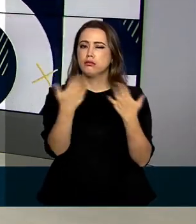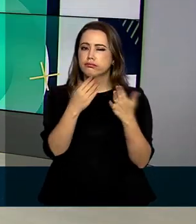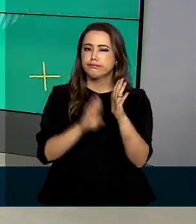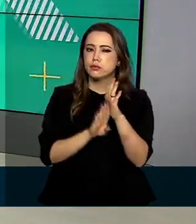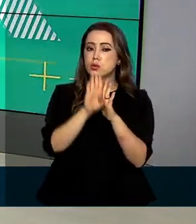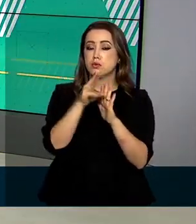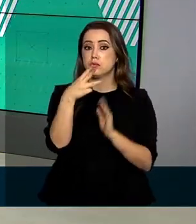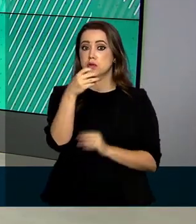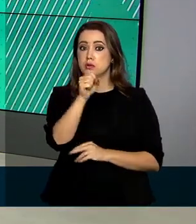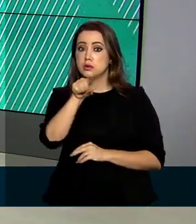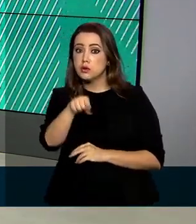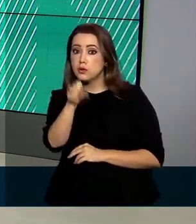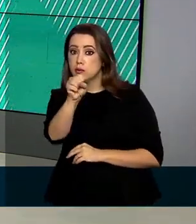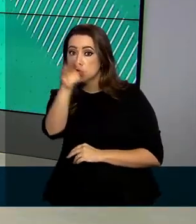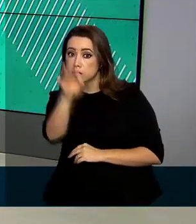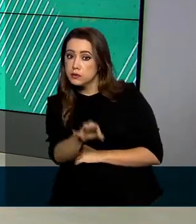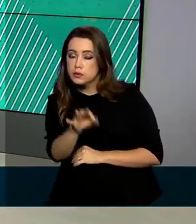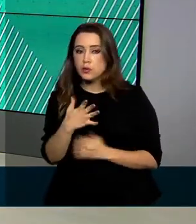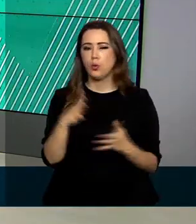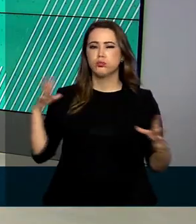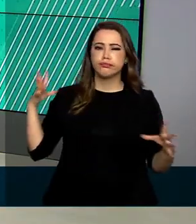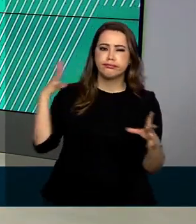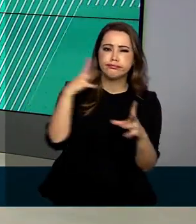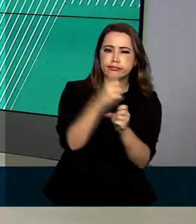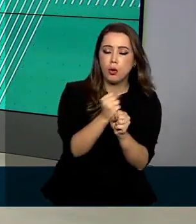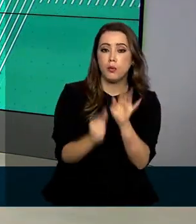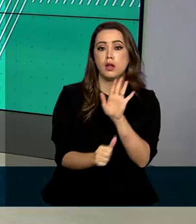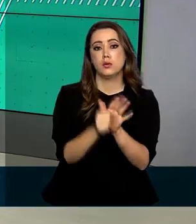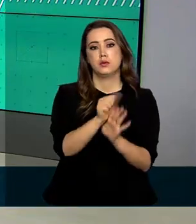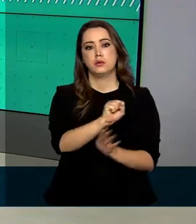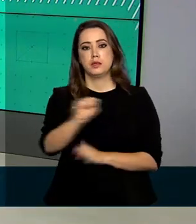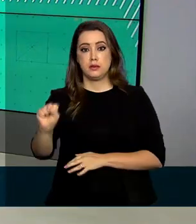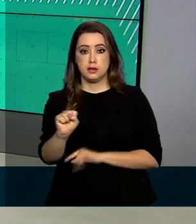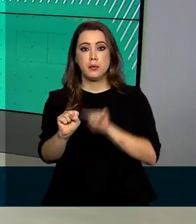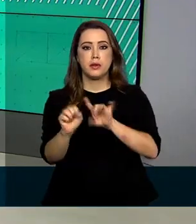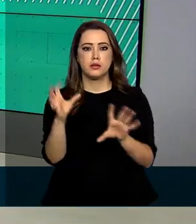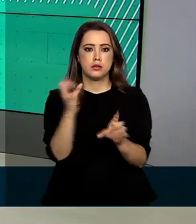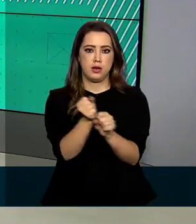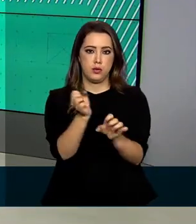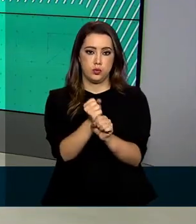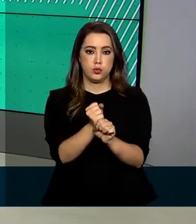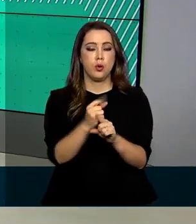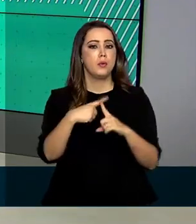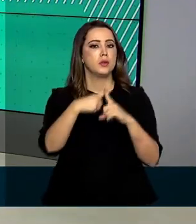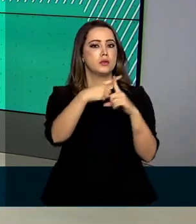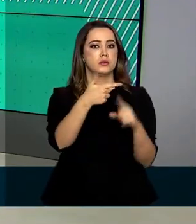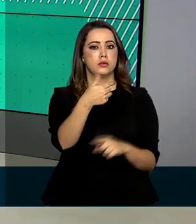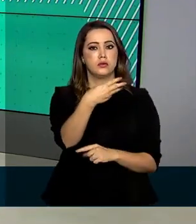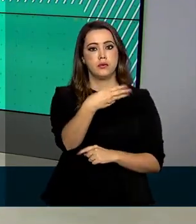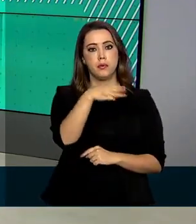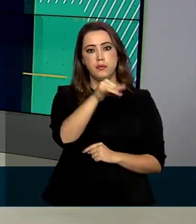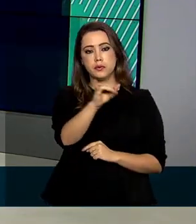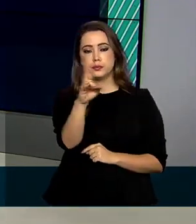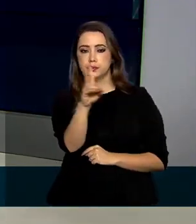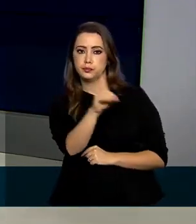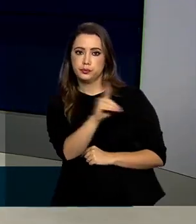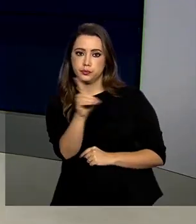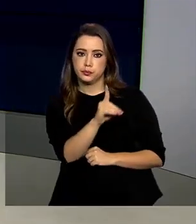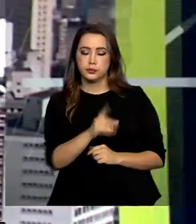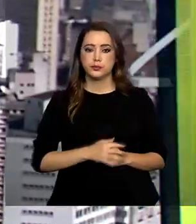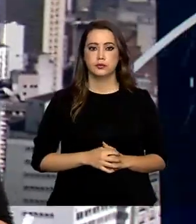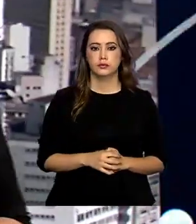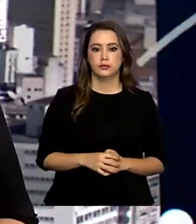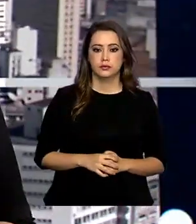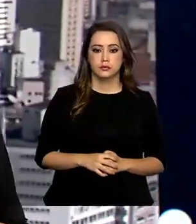,8%. No acumulado do primeiro semestre, a balança tem saldo positivo de 23 bilhões de dólares.